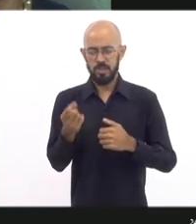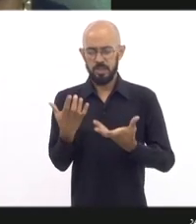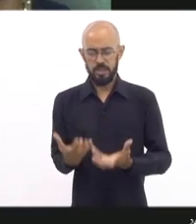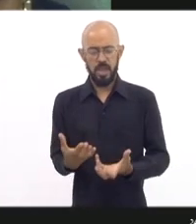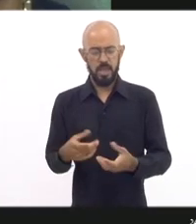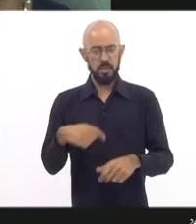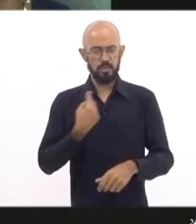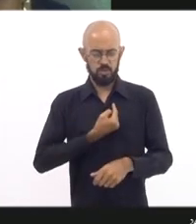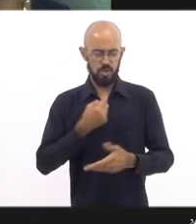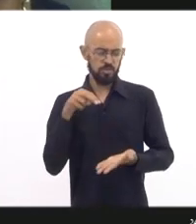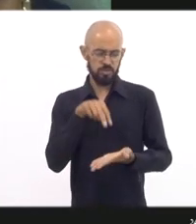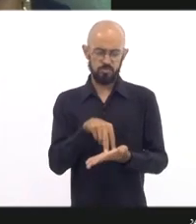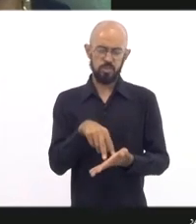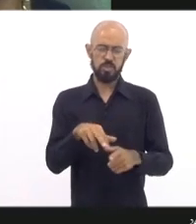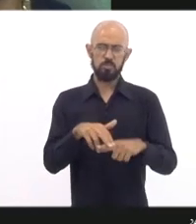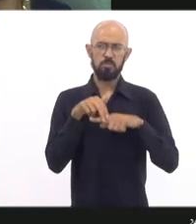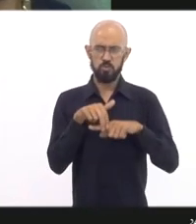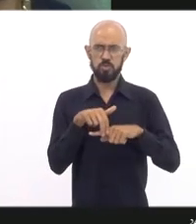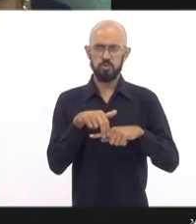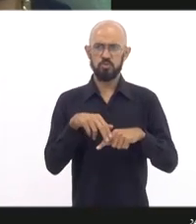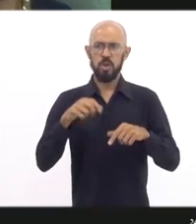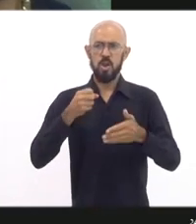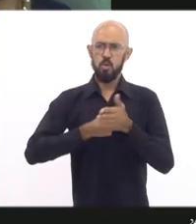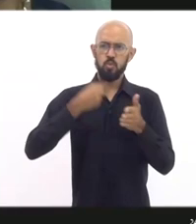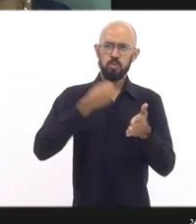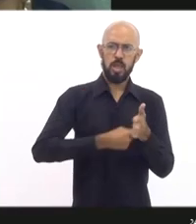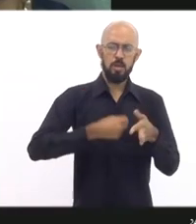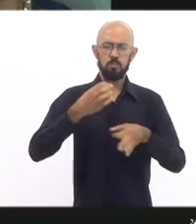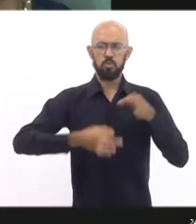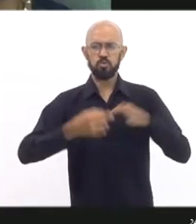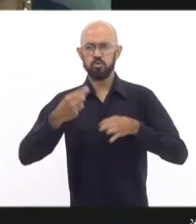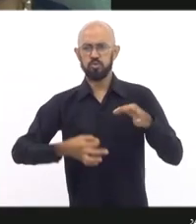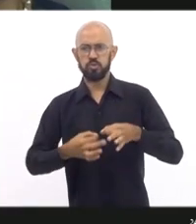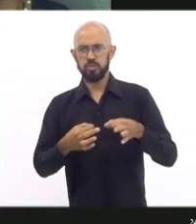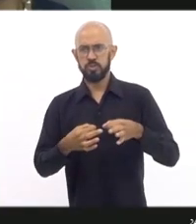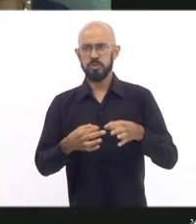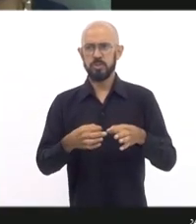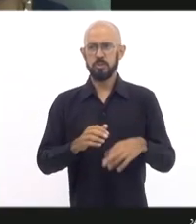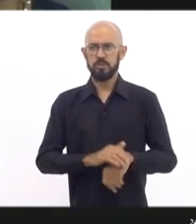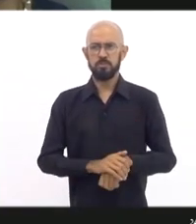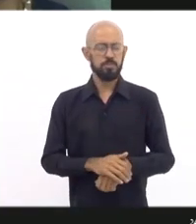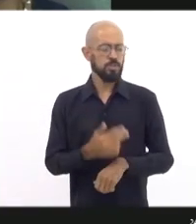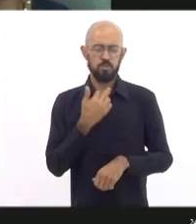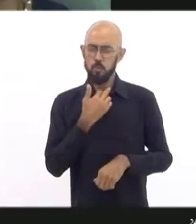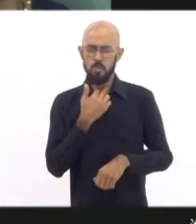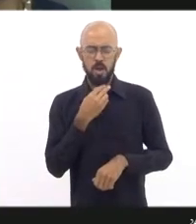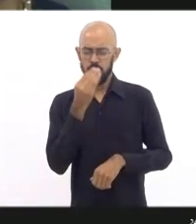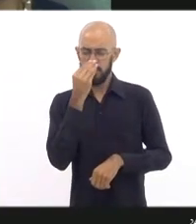para isso, lutar por justiça. Então, acho que isso a gente vai conseguir, porque não pode ficar em cura.